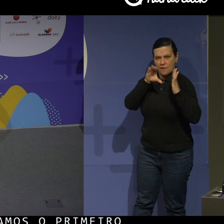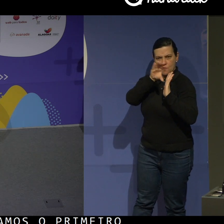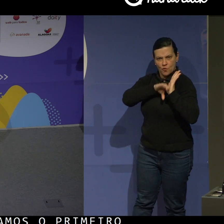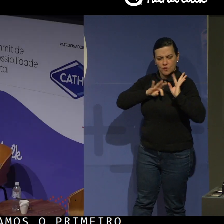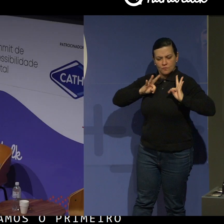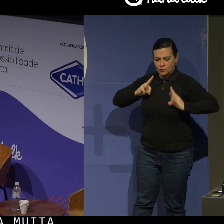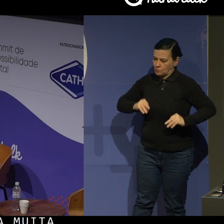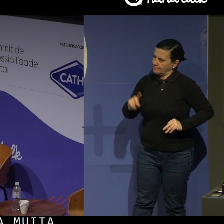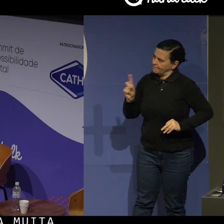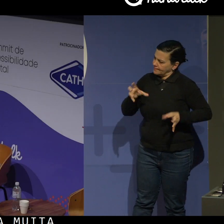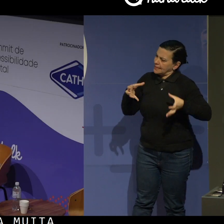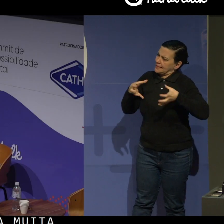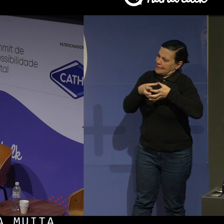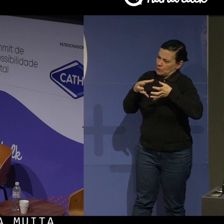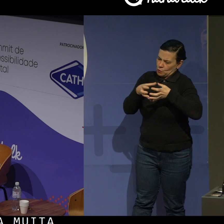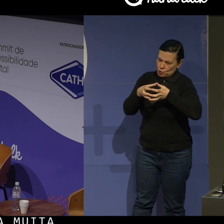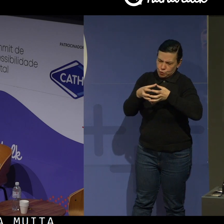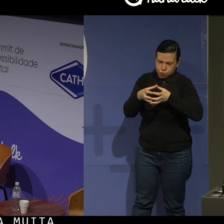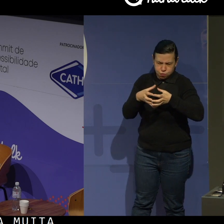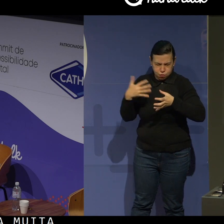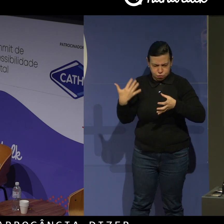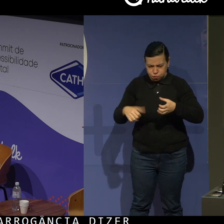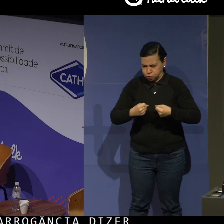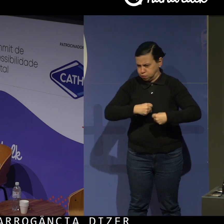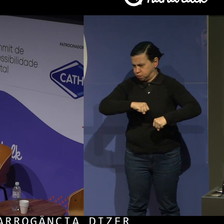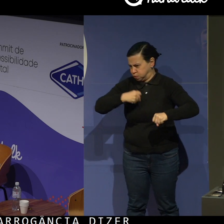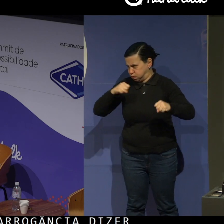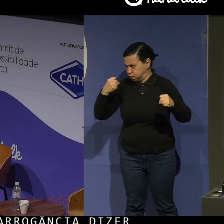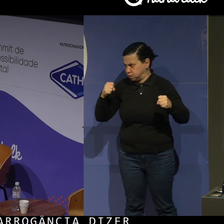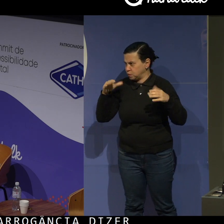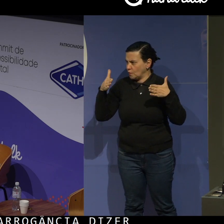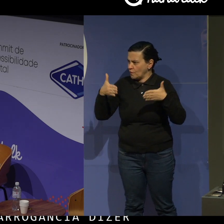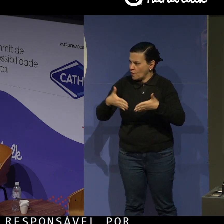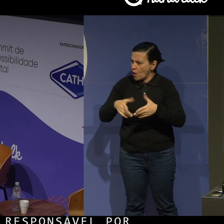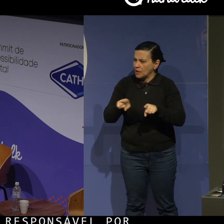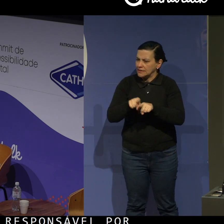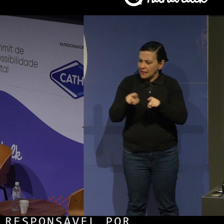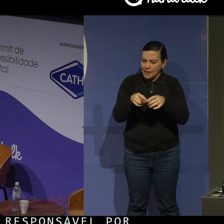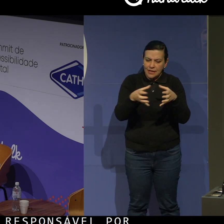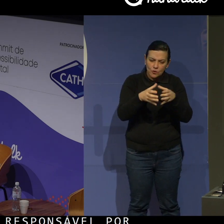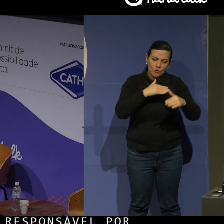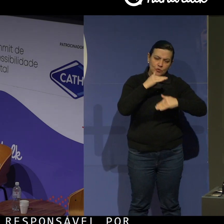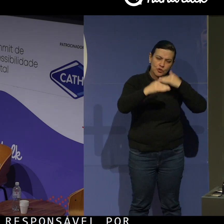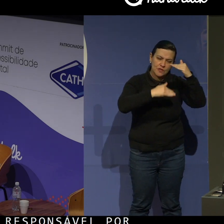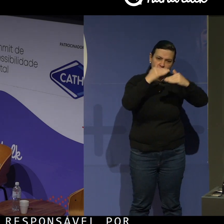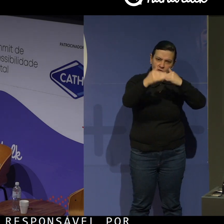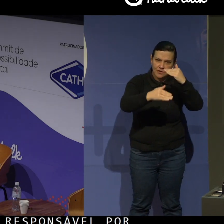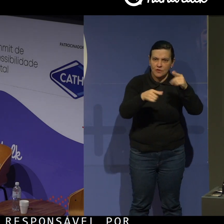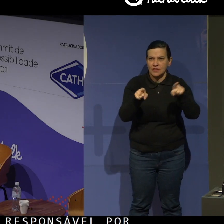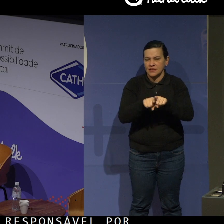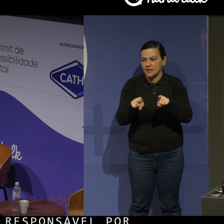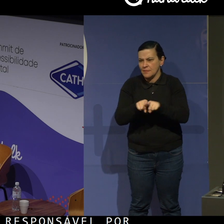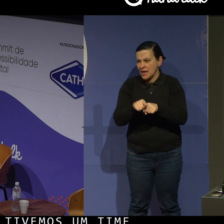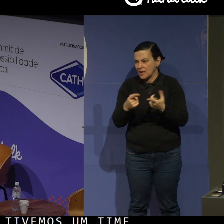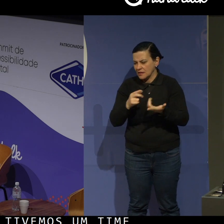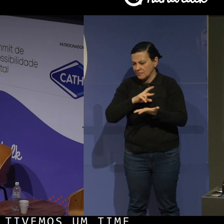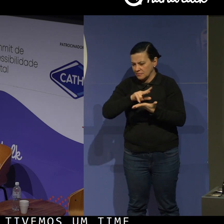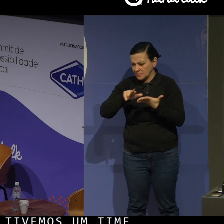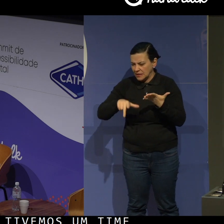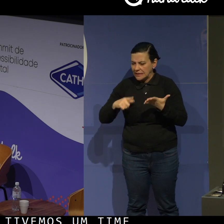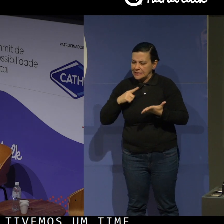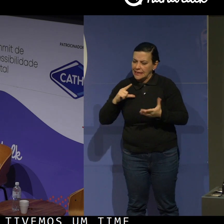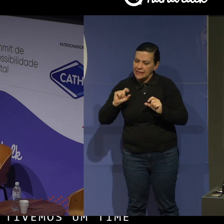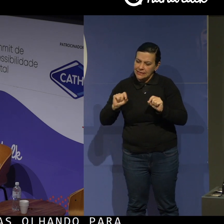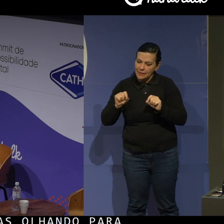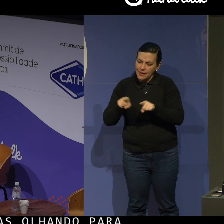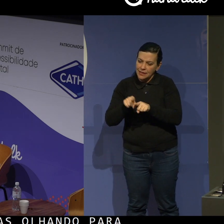Tivemos um time enorme de pessoas olhando para isso, muitos desenvolvedores, o time inteiro, a Shield. Nós tivemos